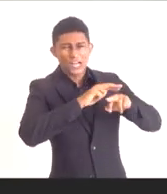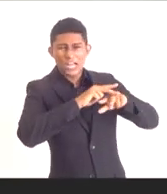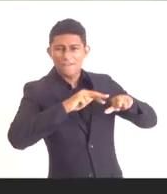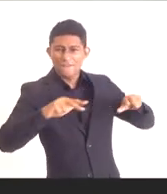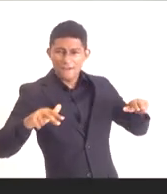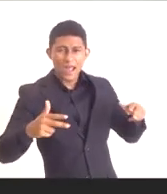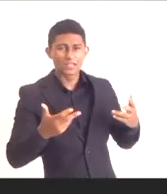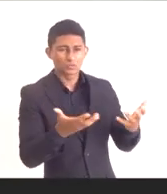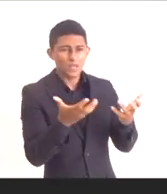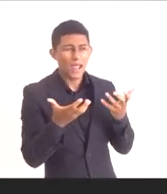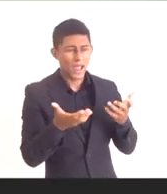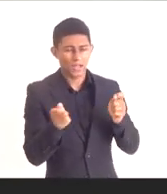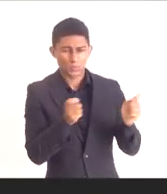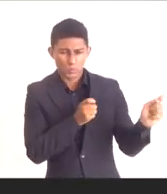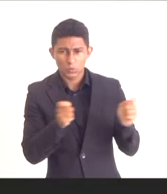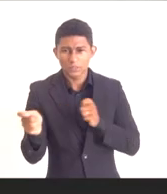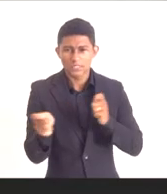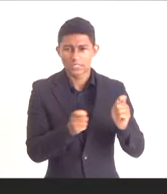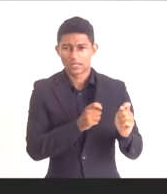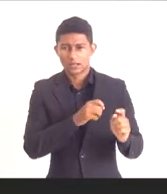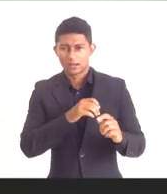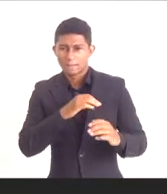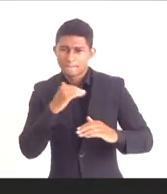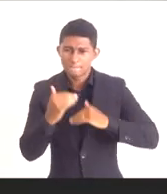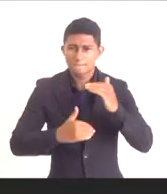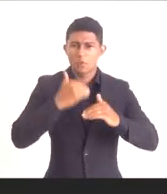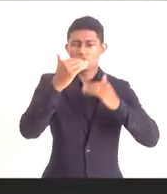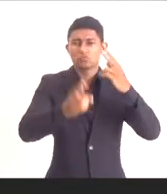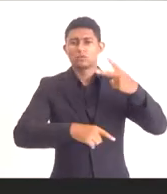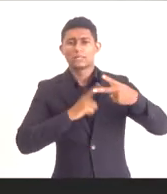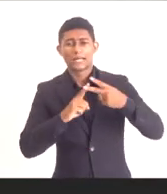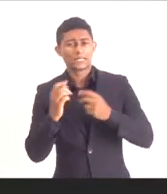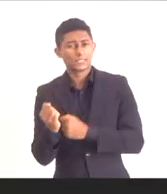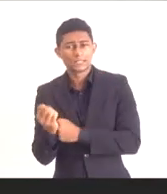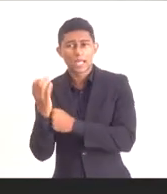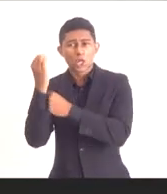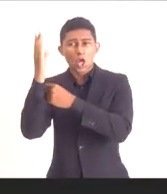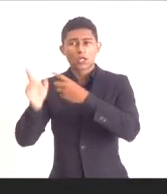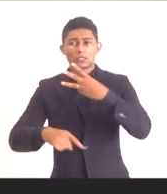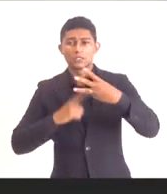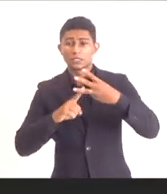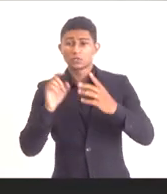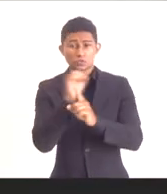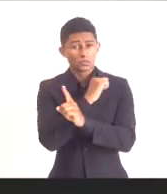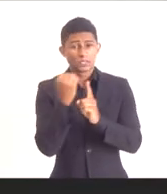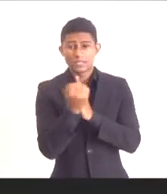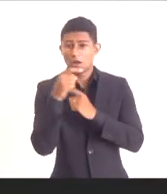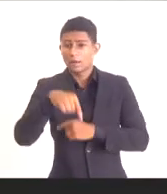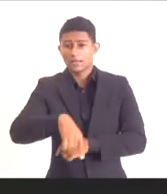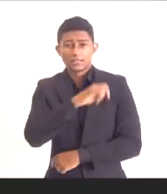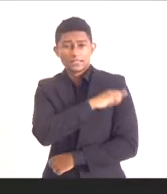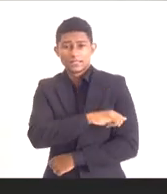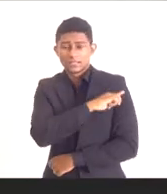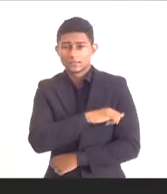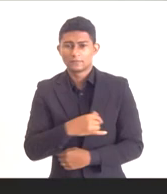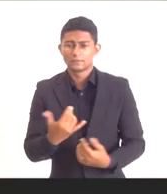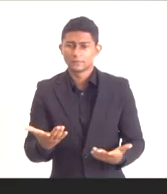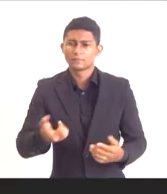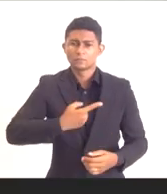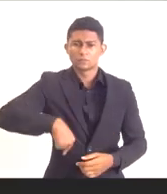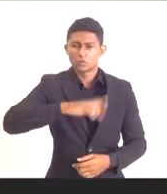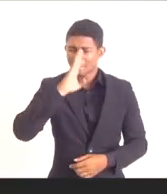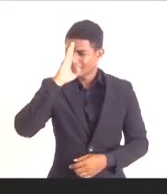efetivo desenvolvimento econômico, tecnológico e social do nosso Estado. Considerando ainda que o nosso principal